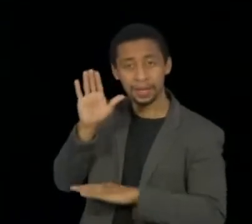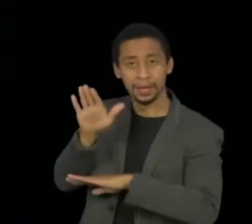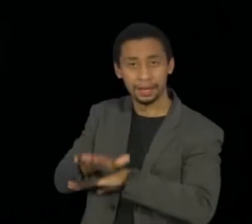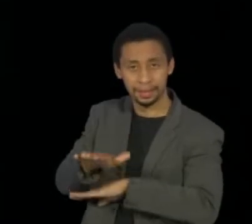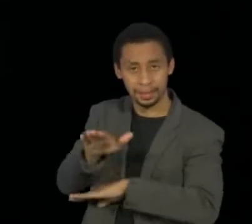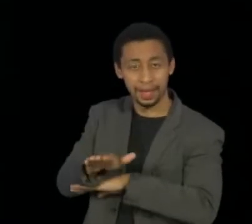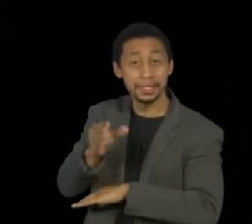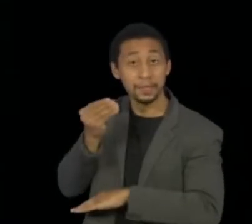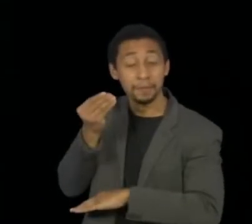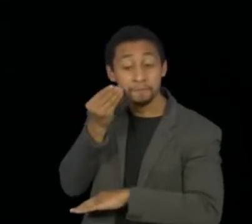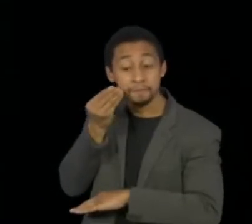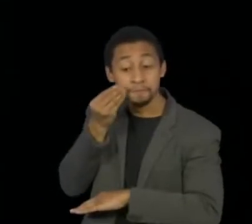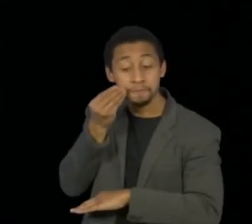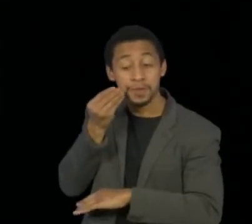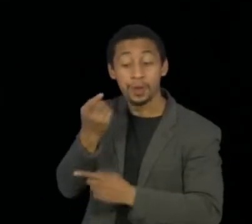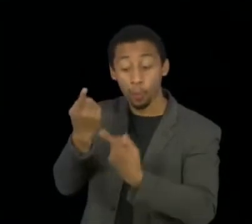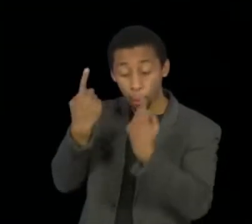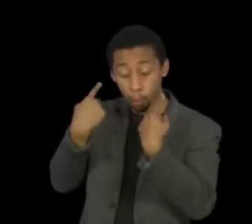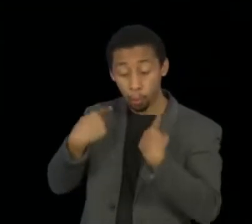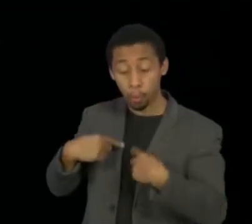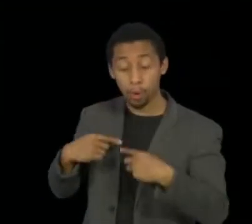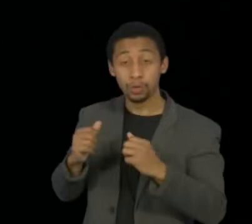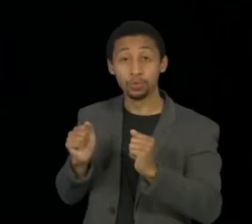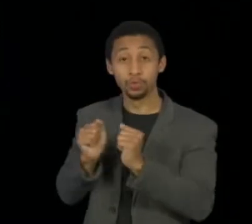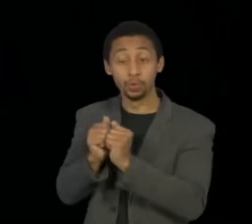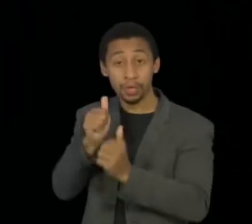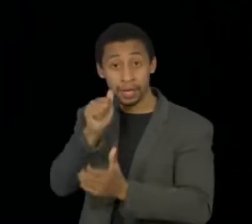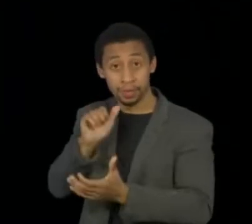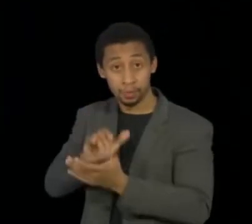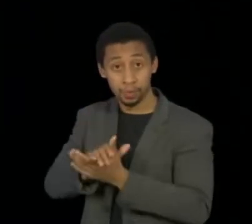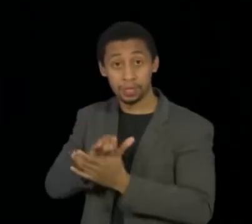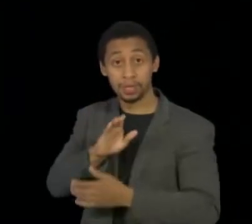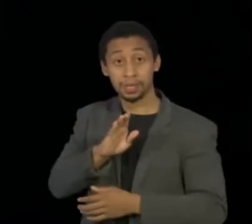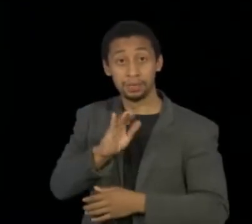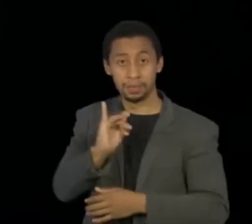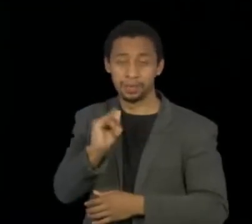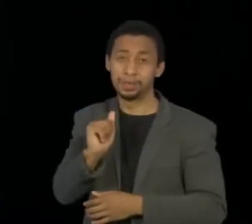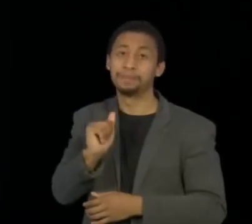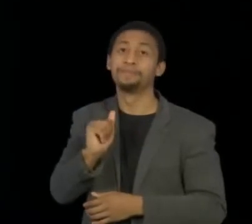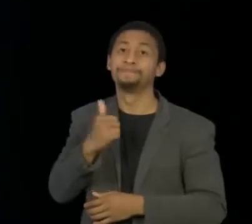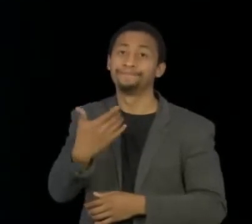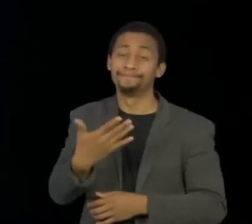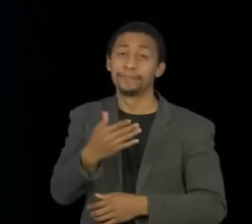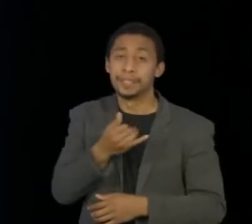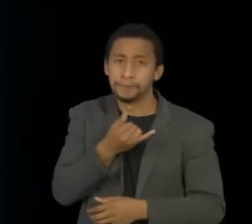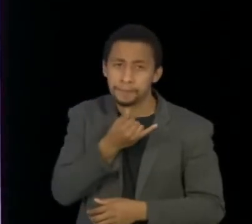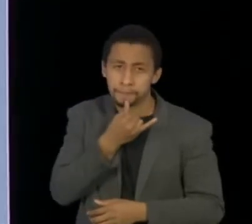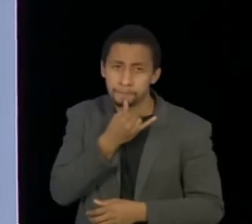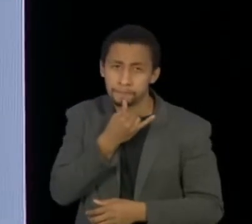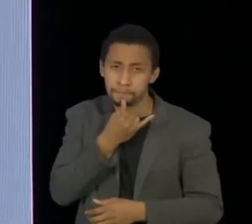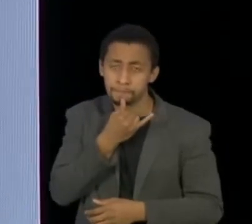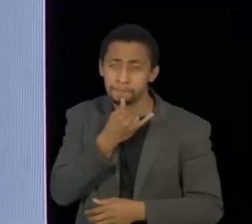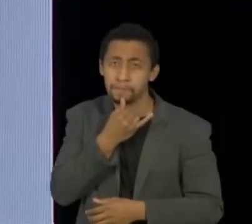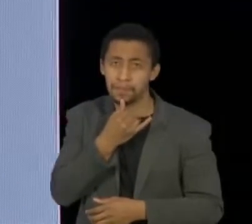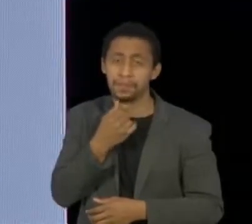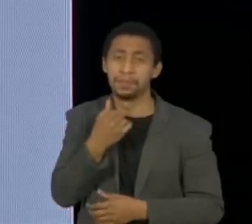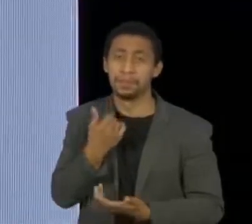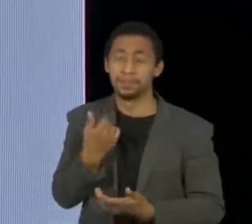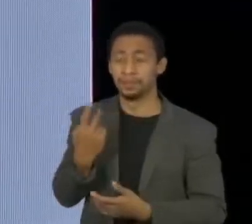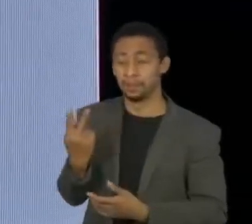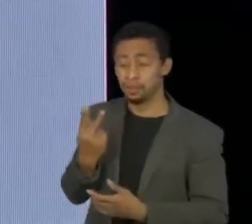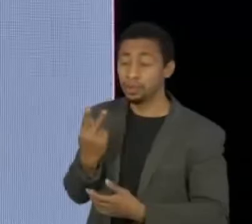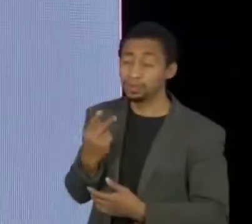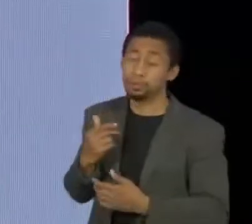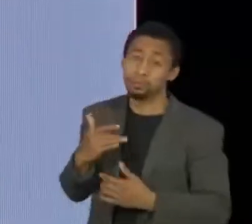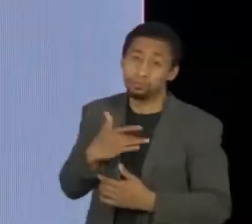mim e pela Bia, minha esposa. Felizmente, recebemos a notícia de que estamos bem,